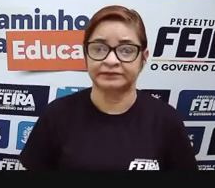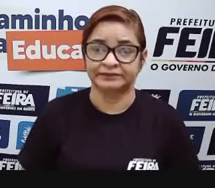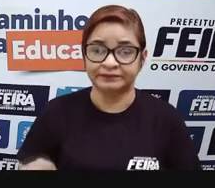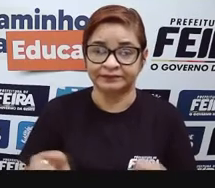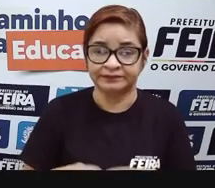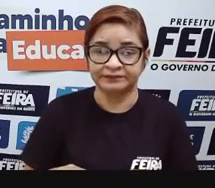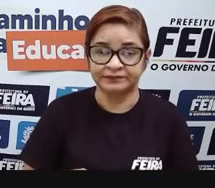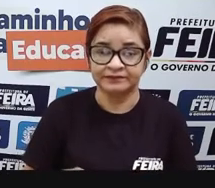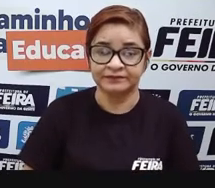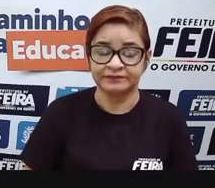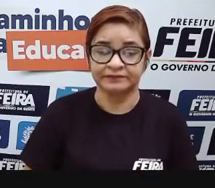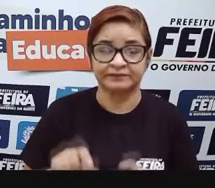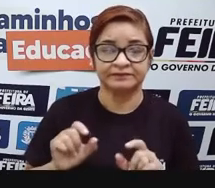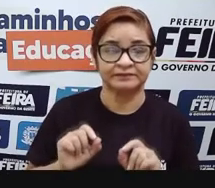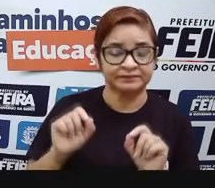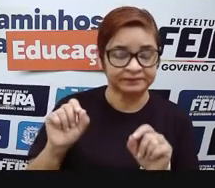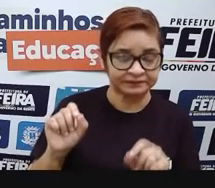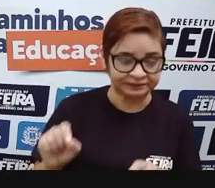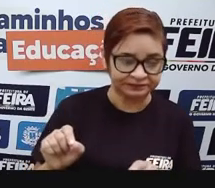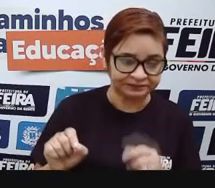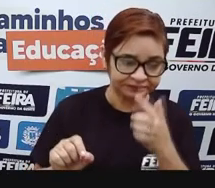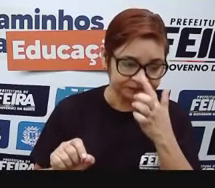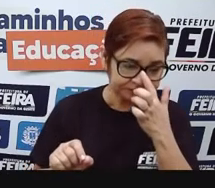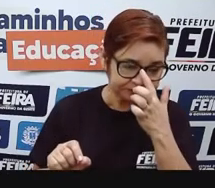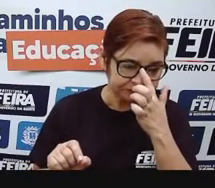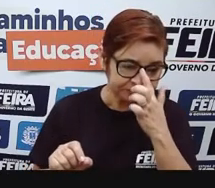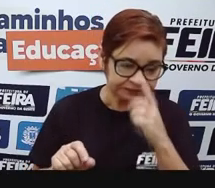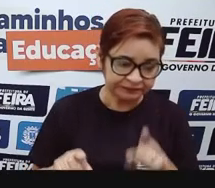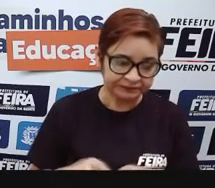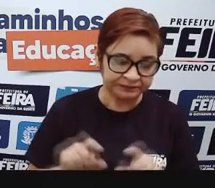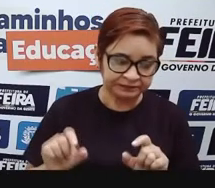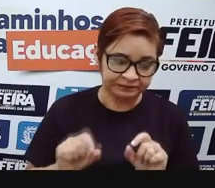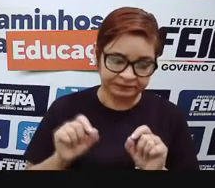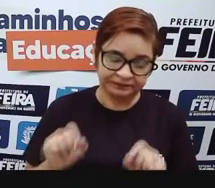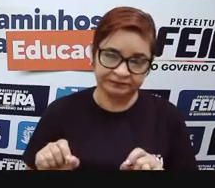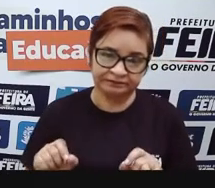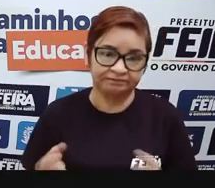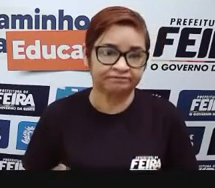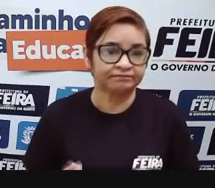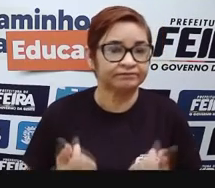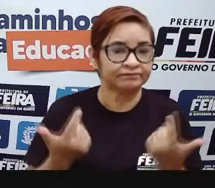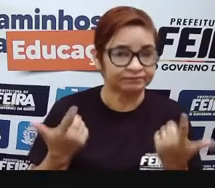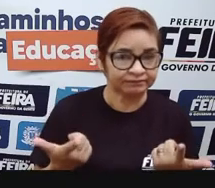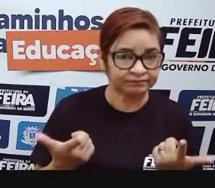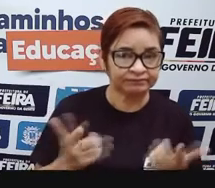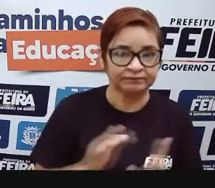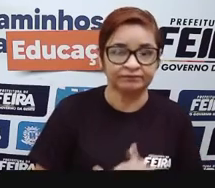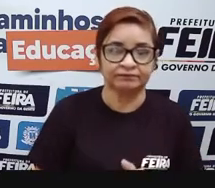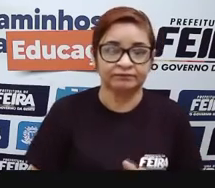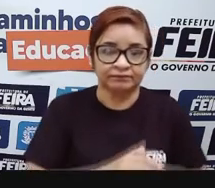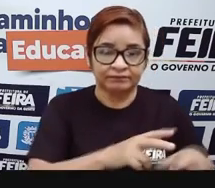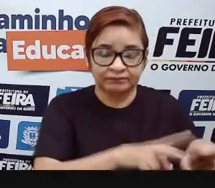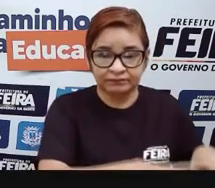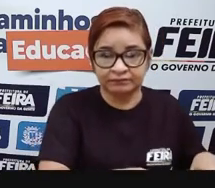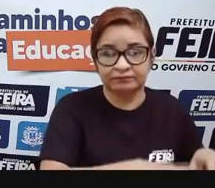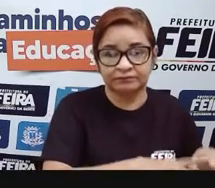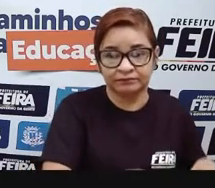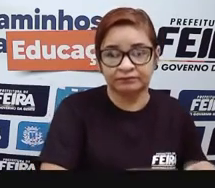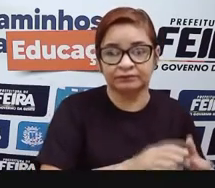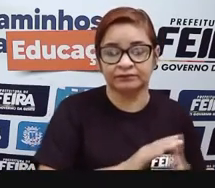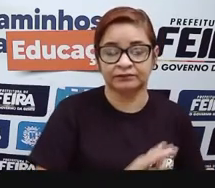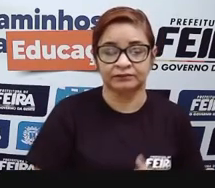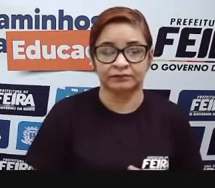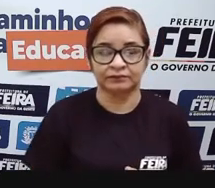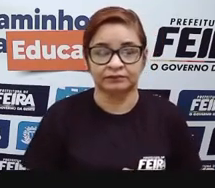ainda temos como fonte econômica a pecuária e a agricultura. A gente viu, né?